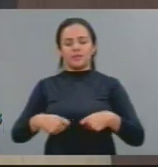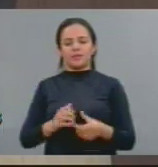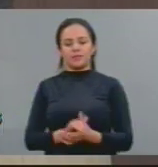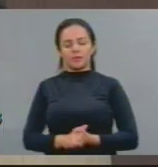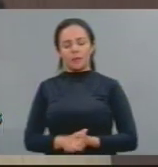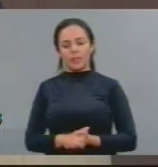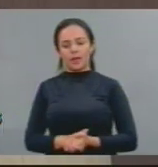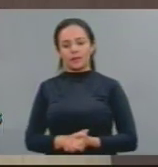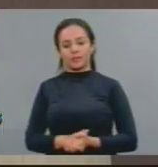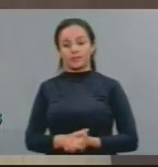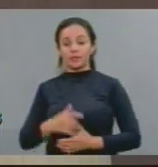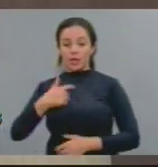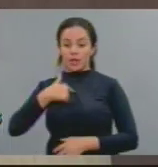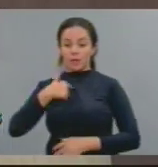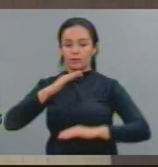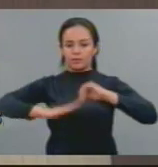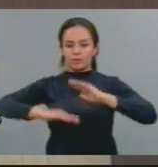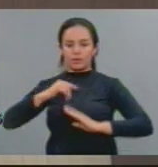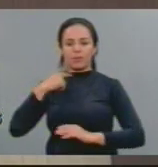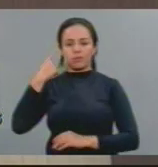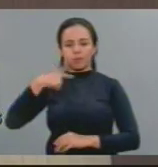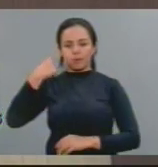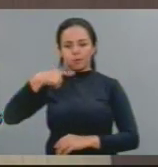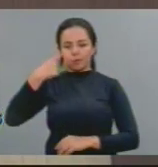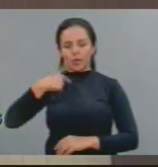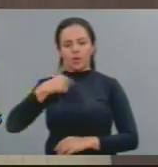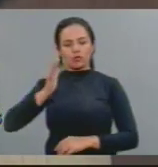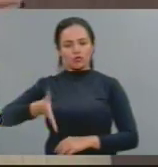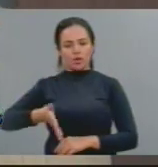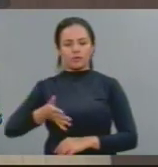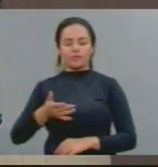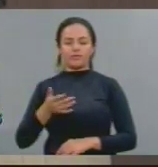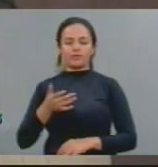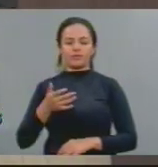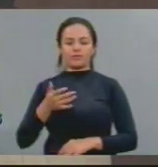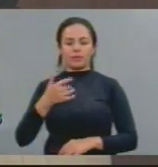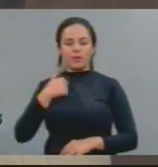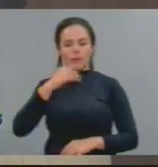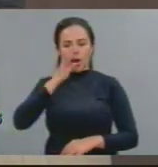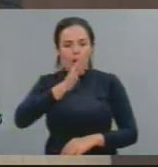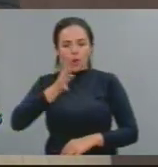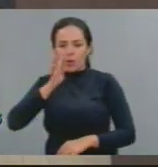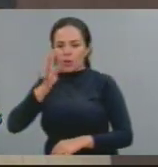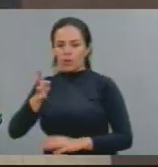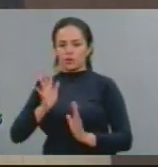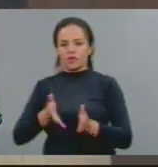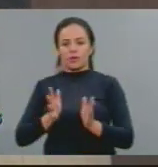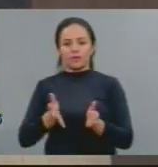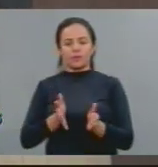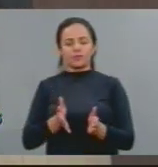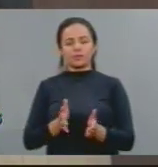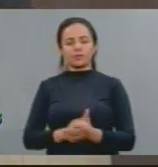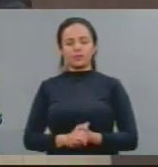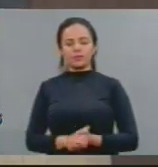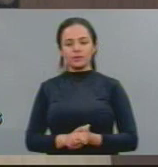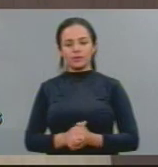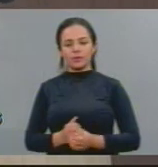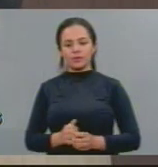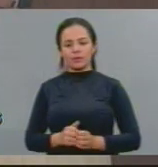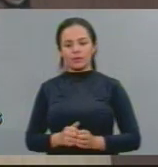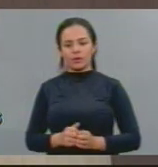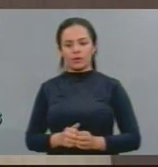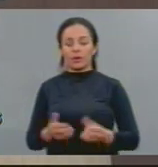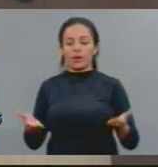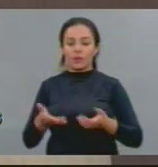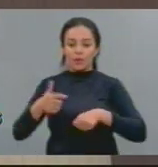Para mim que sou advogado, e que já fiz júri, e que já fiz assistência de acusação, talvez seja o